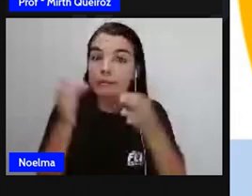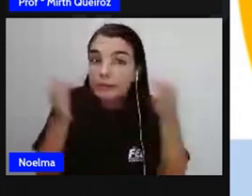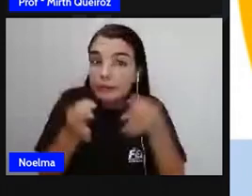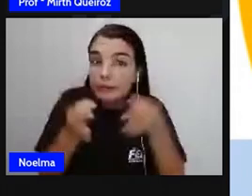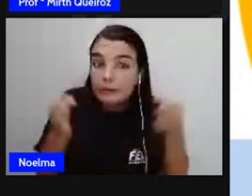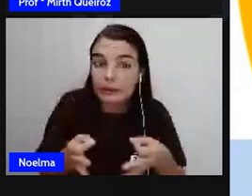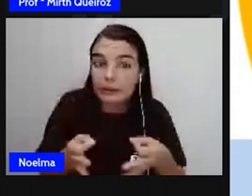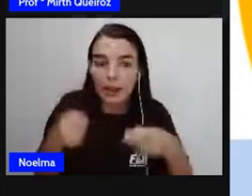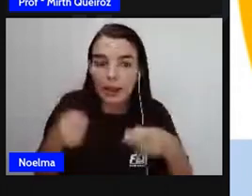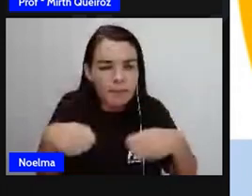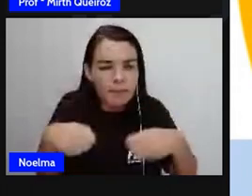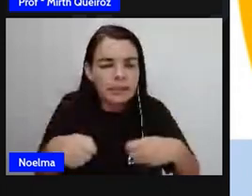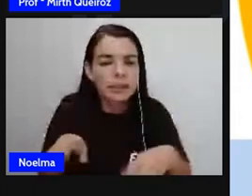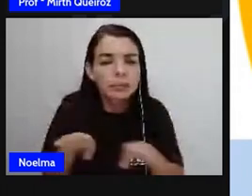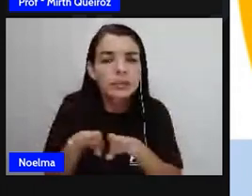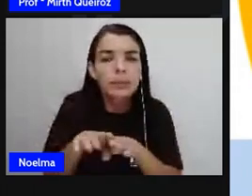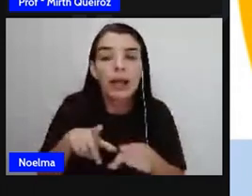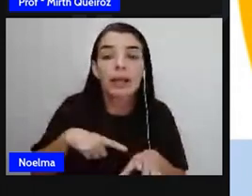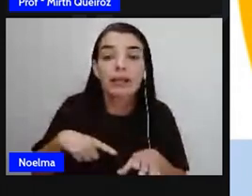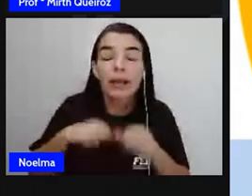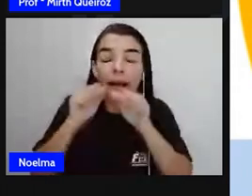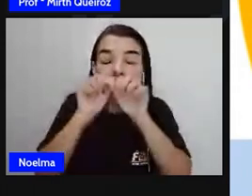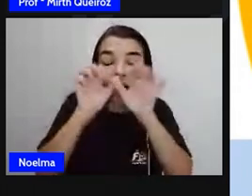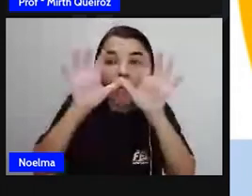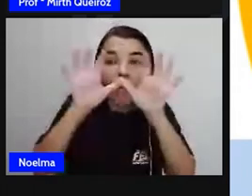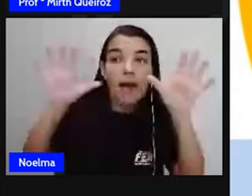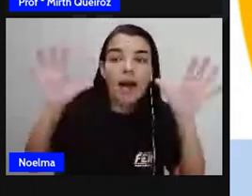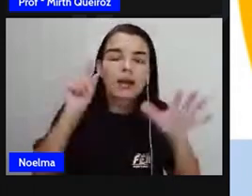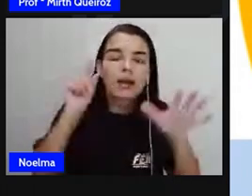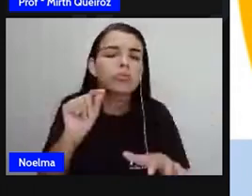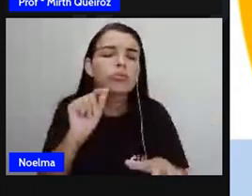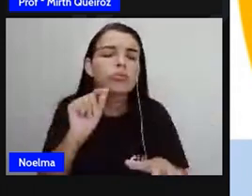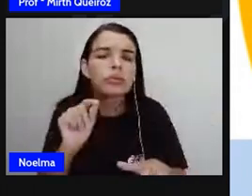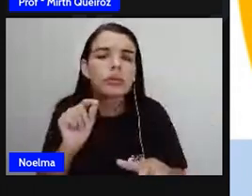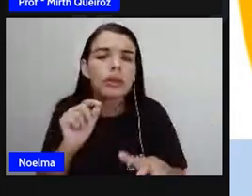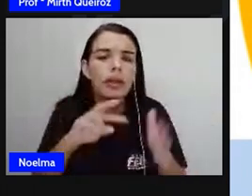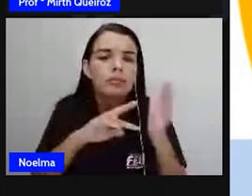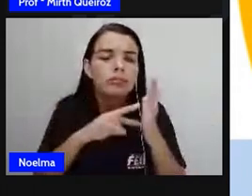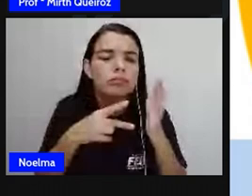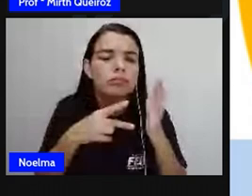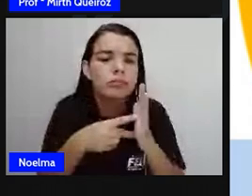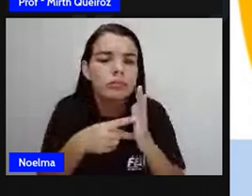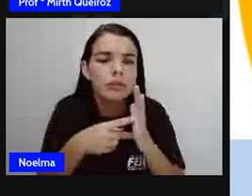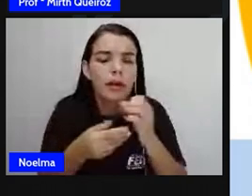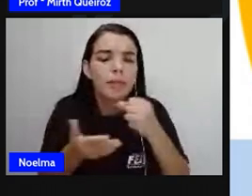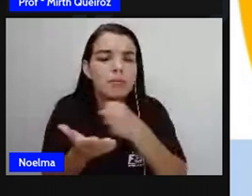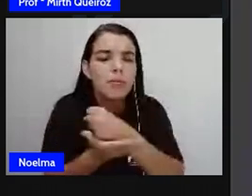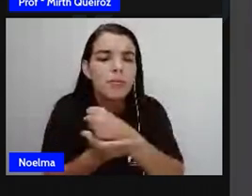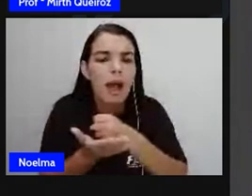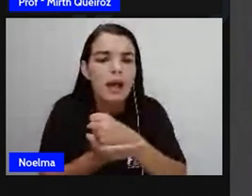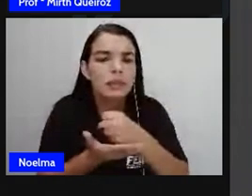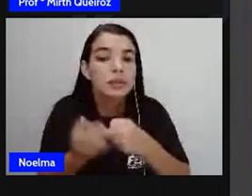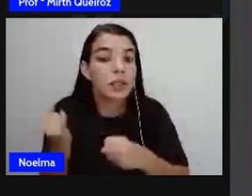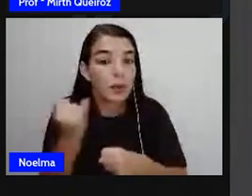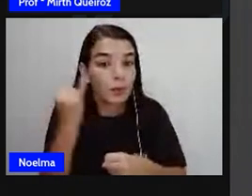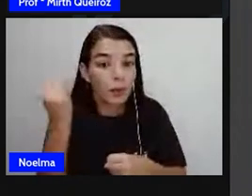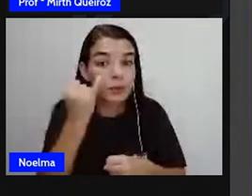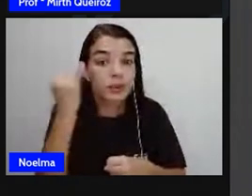Precisamos também ter, claro, alguns conceitos bem básicos, mas importantes, para sabermos nos localizar.